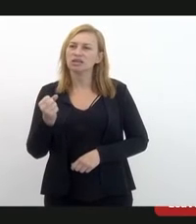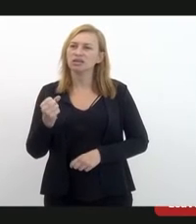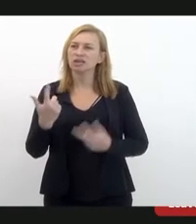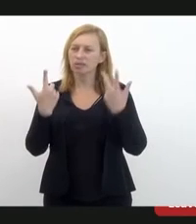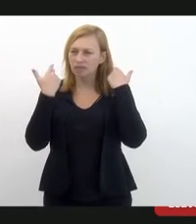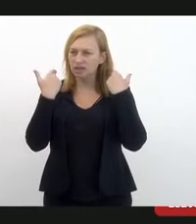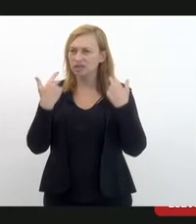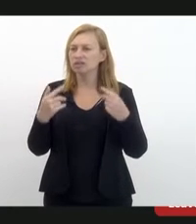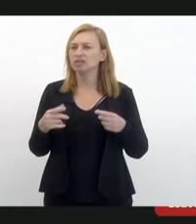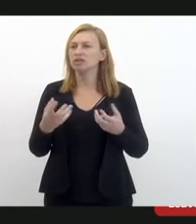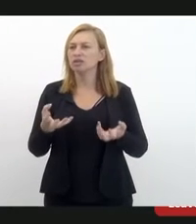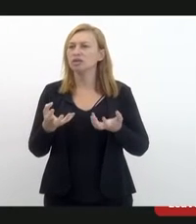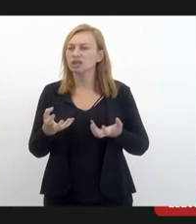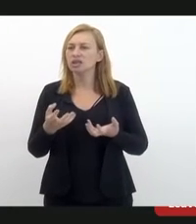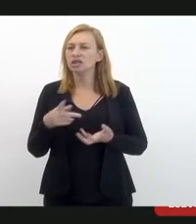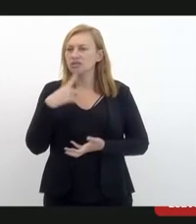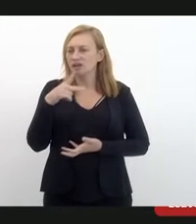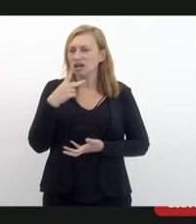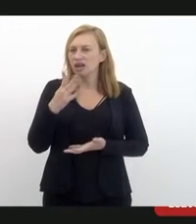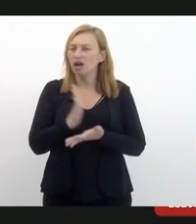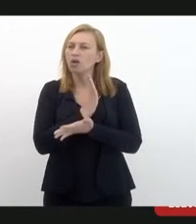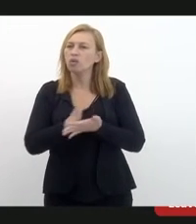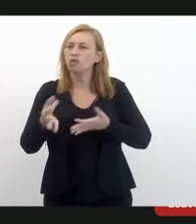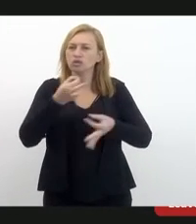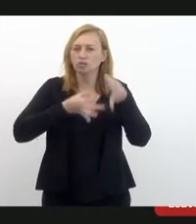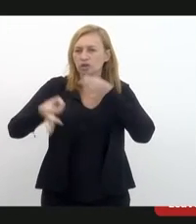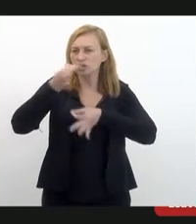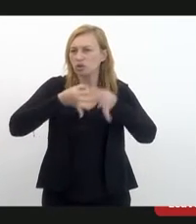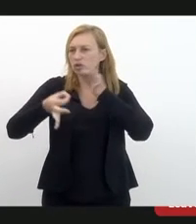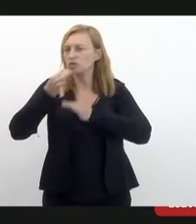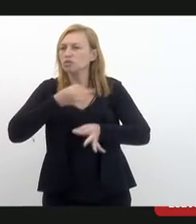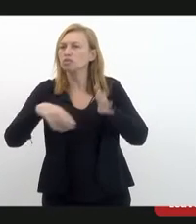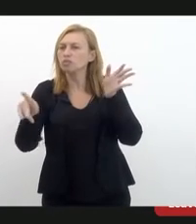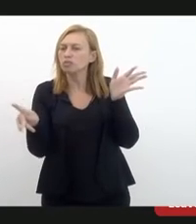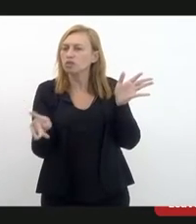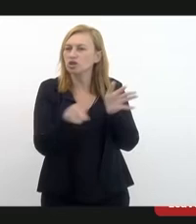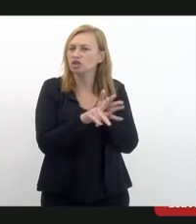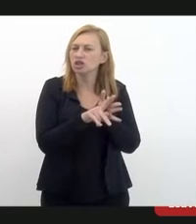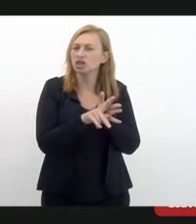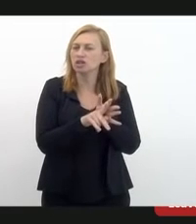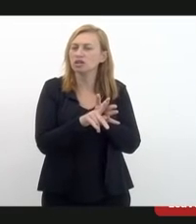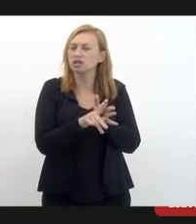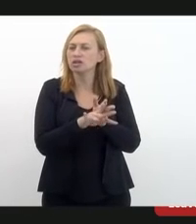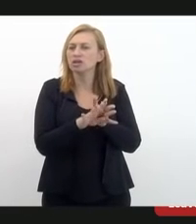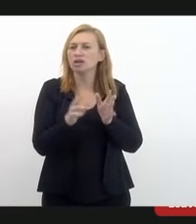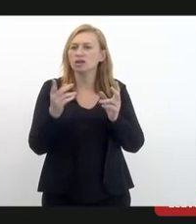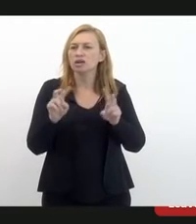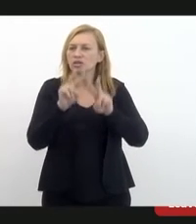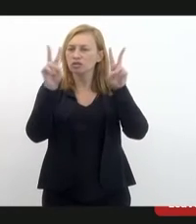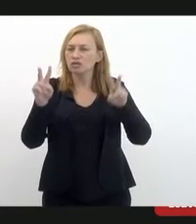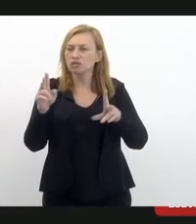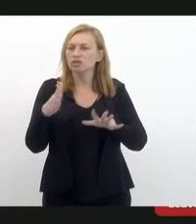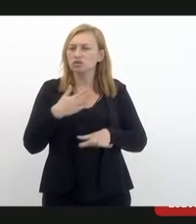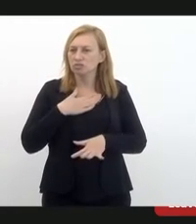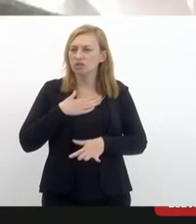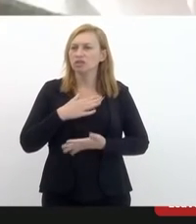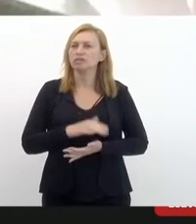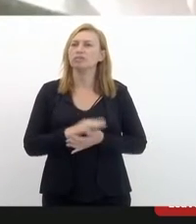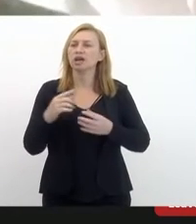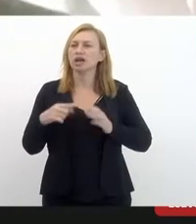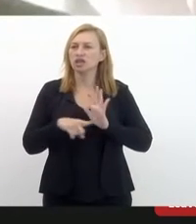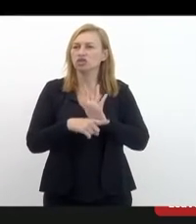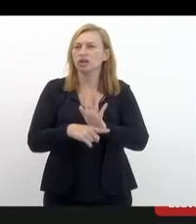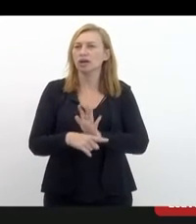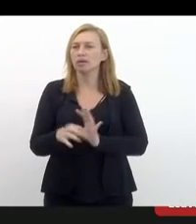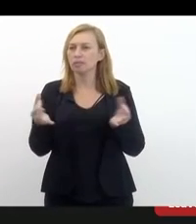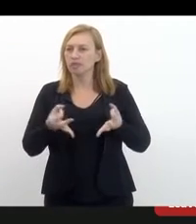Depois também, deputado, queria externar algumas opiniões sobre o projeto, alguns apontamentos para tentar contribuir. Perfeito.